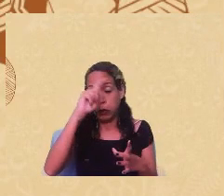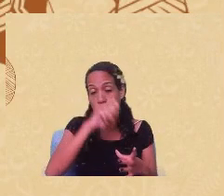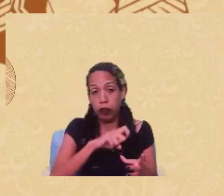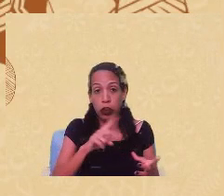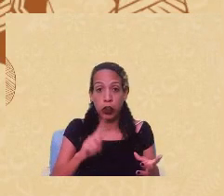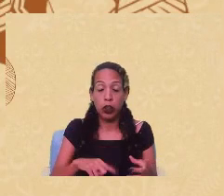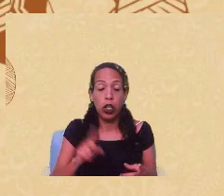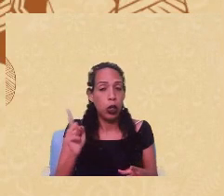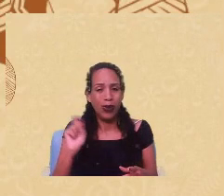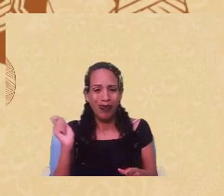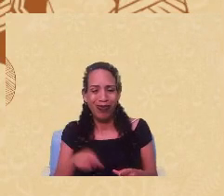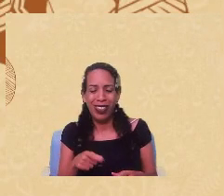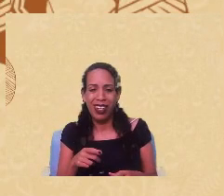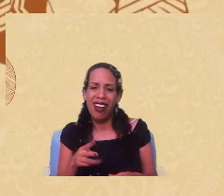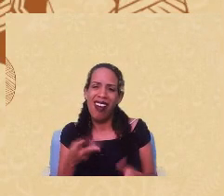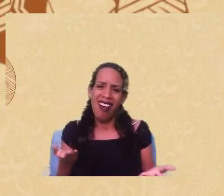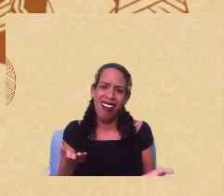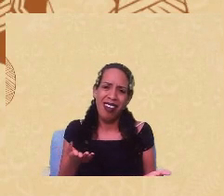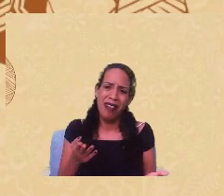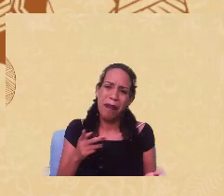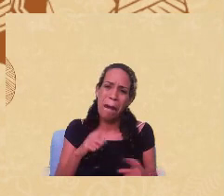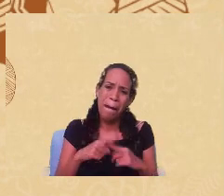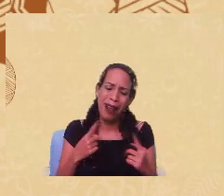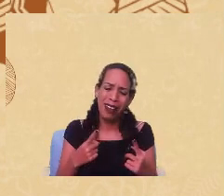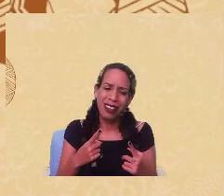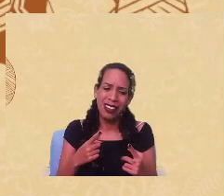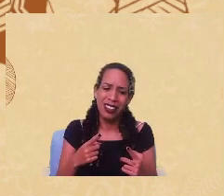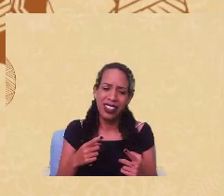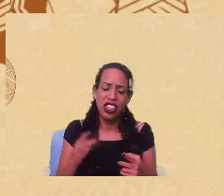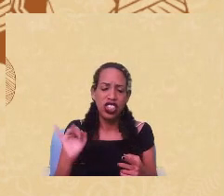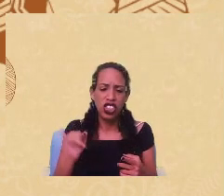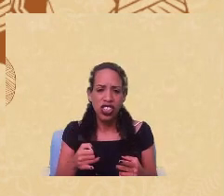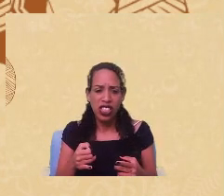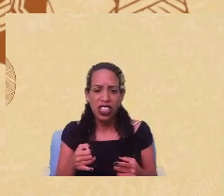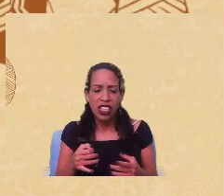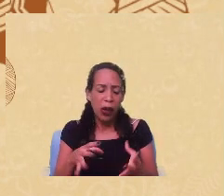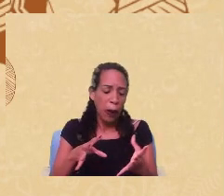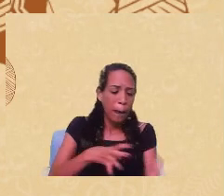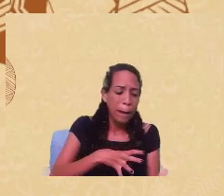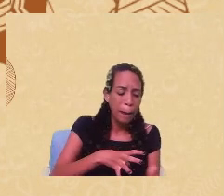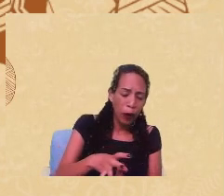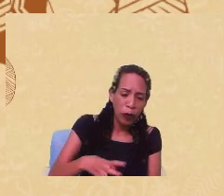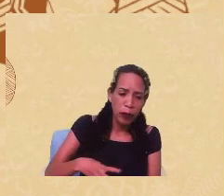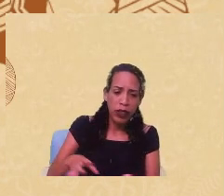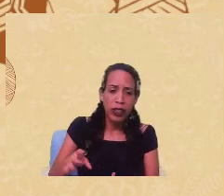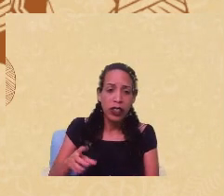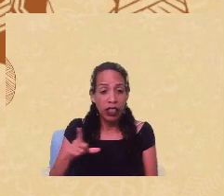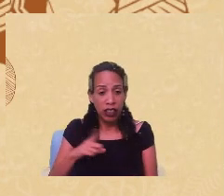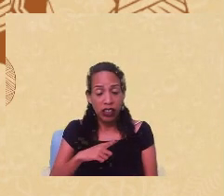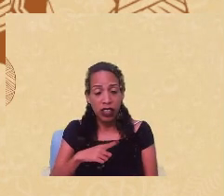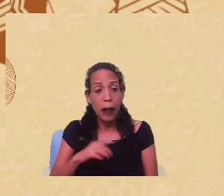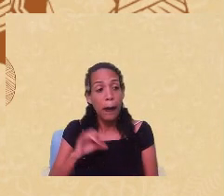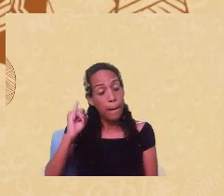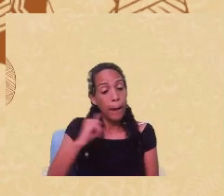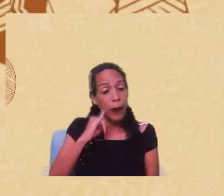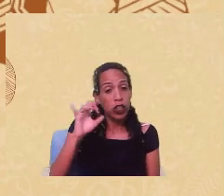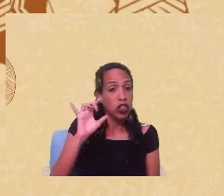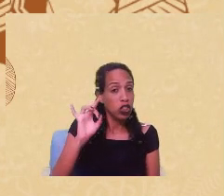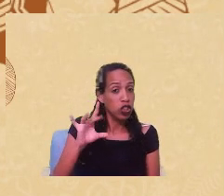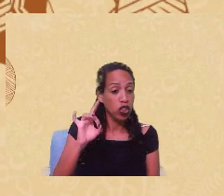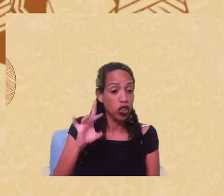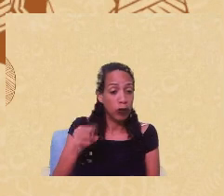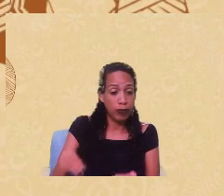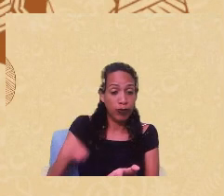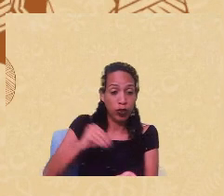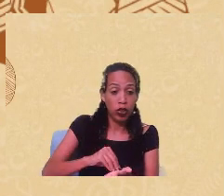dá para a gente dizer mas, Paula, a gente já tem que esse movimento. Temos. Mas é importante que a gente não só incorpore